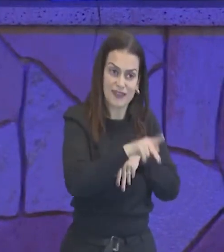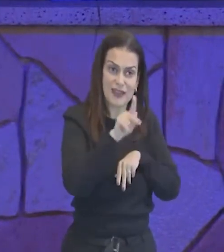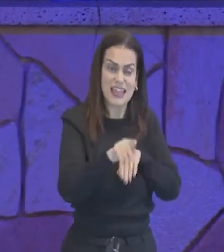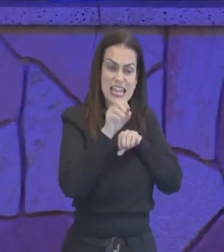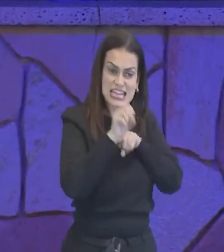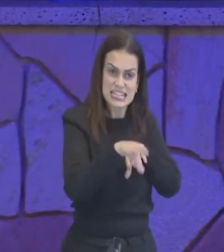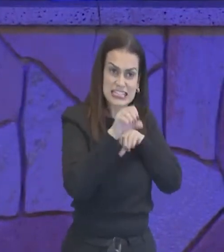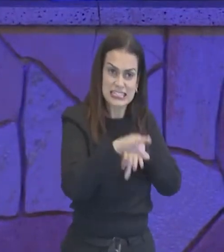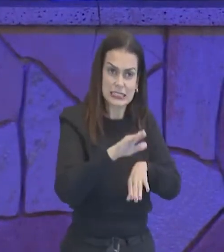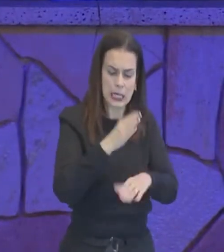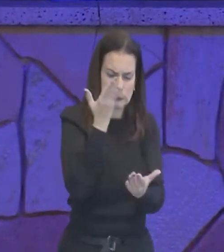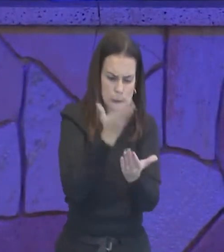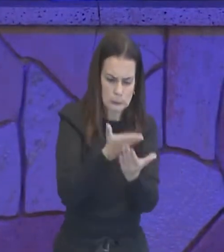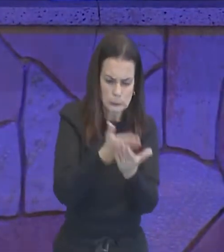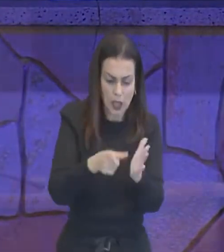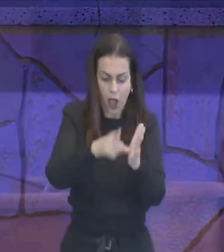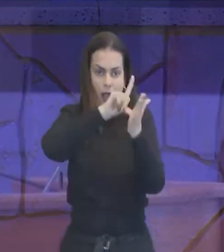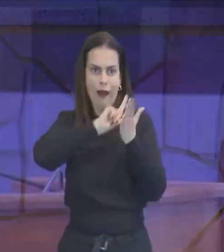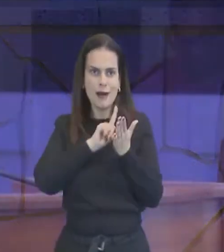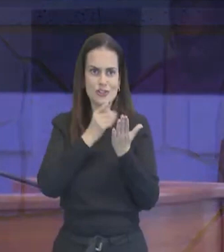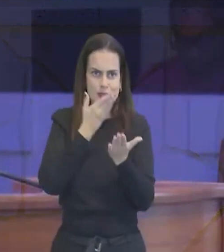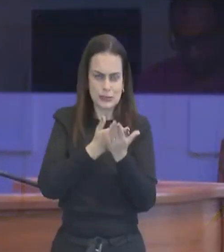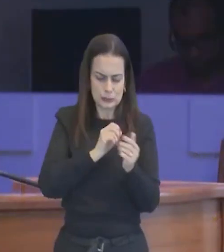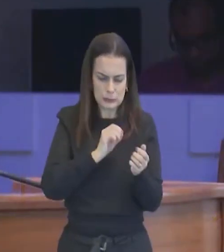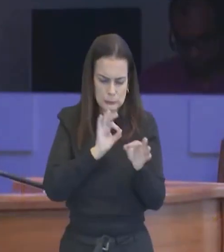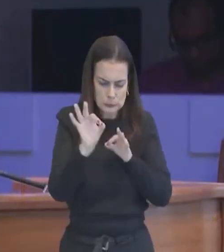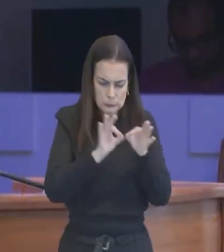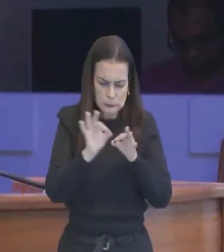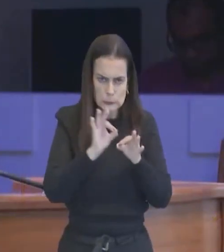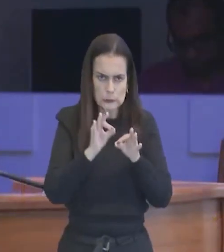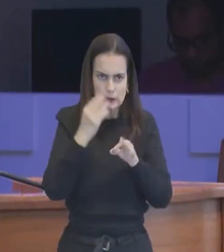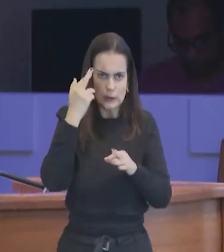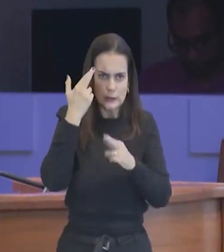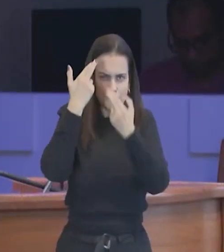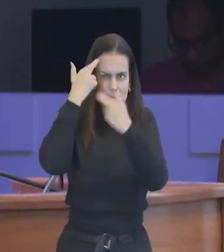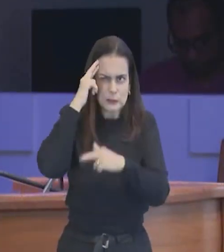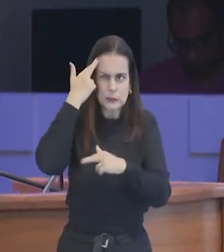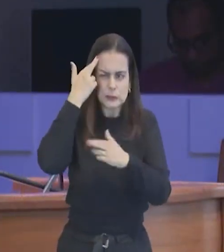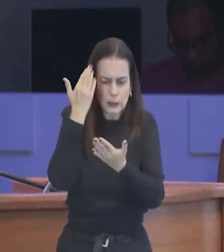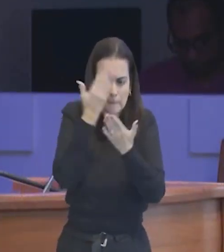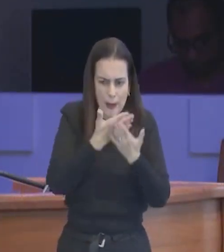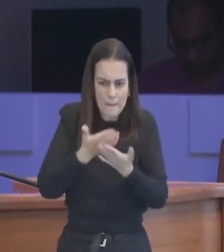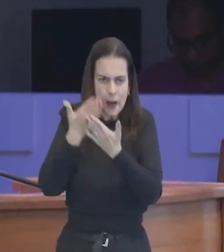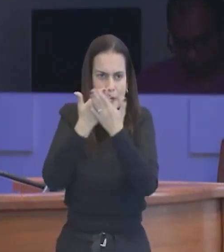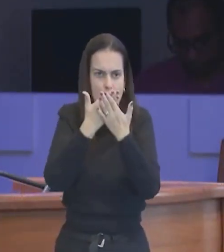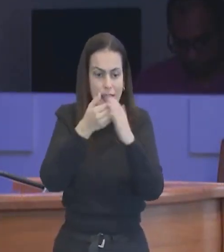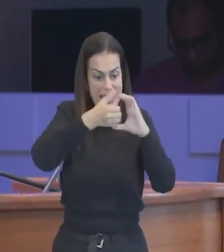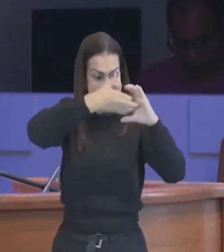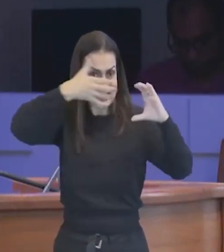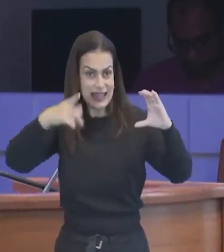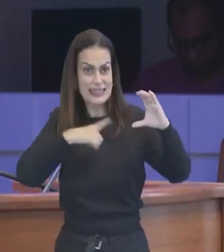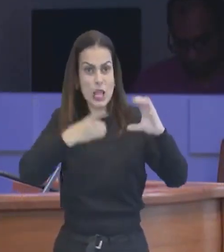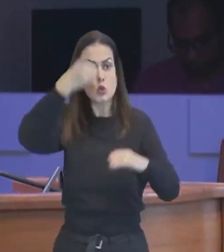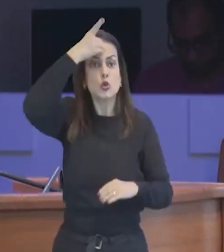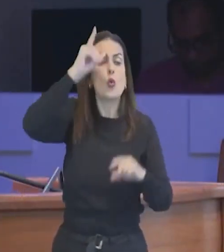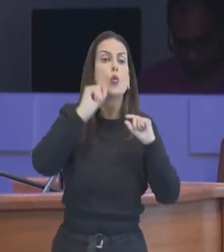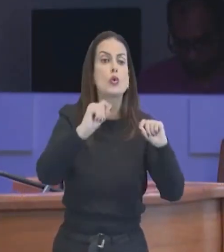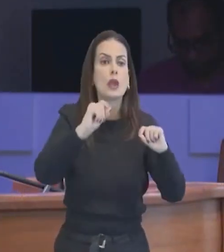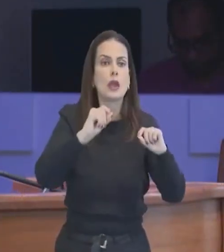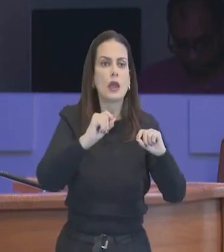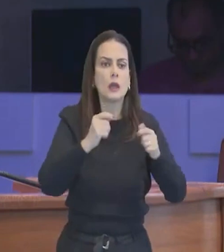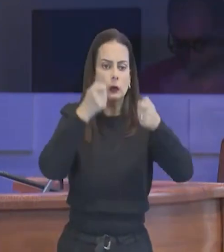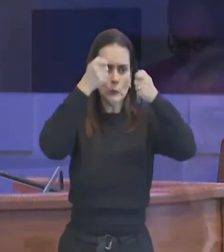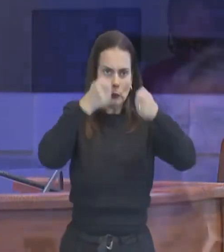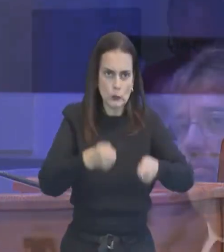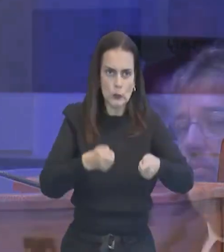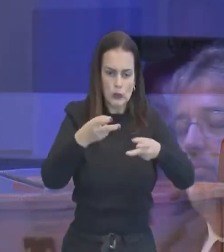tempo de estudo sério, sistemático e com muita reflexão, quais as características da pessoa que possui este dom? é disciplinado,